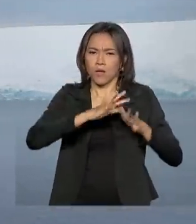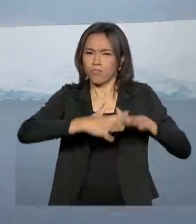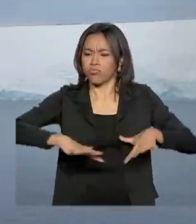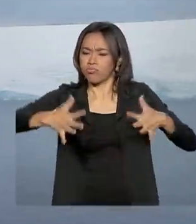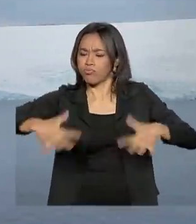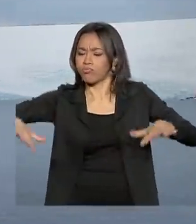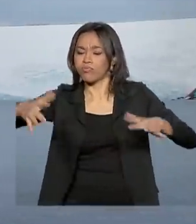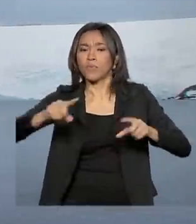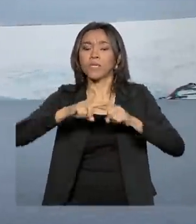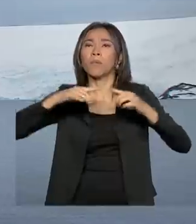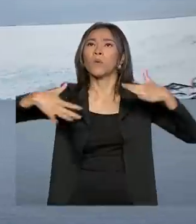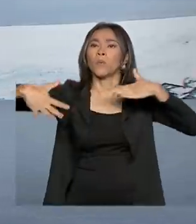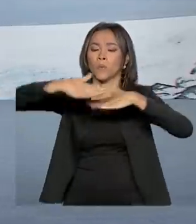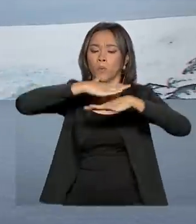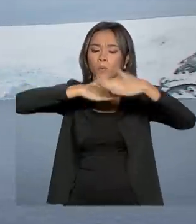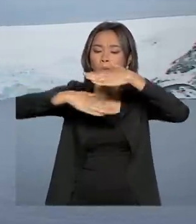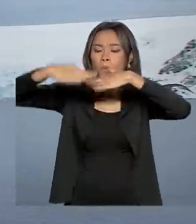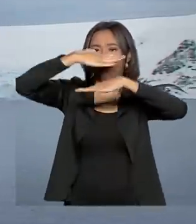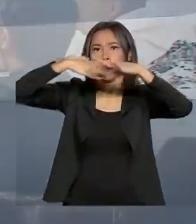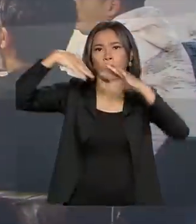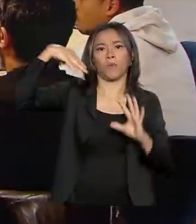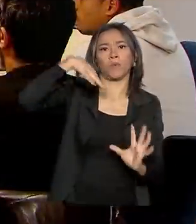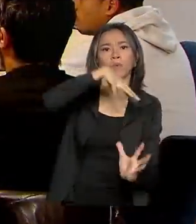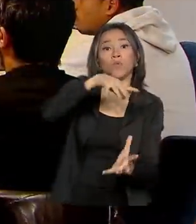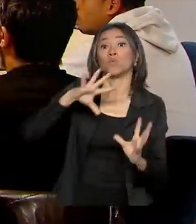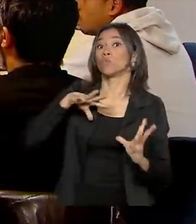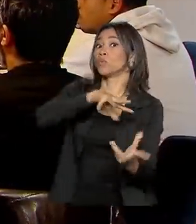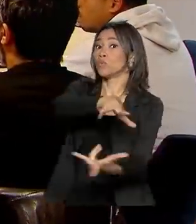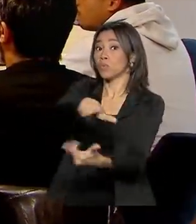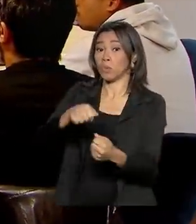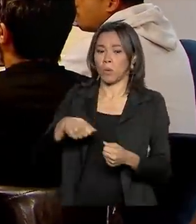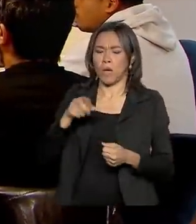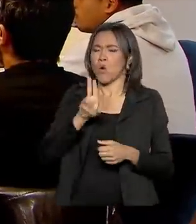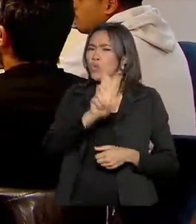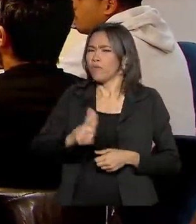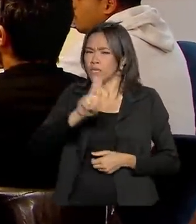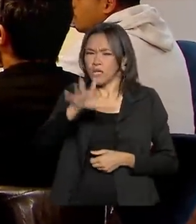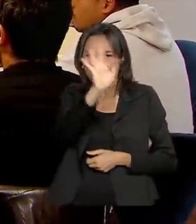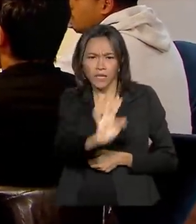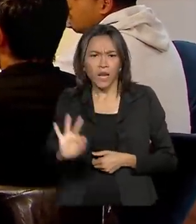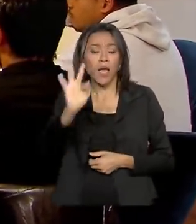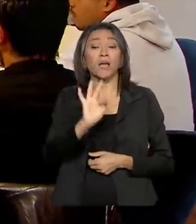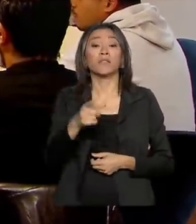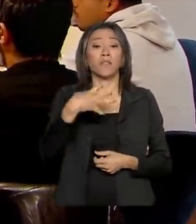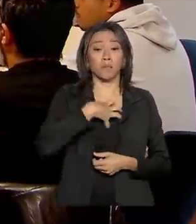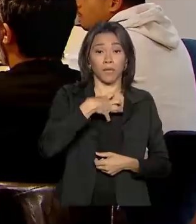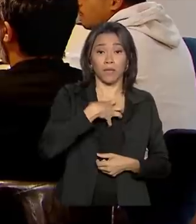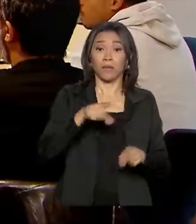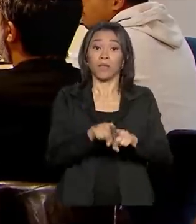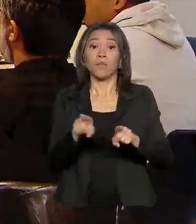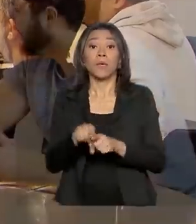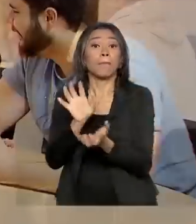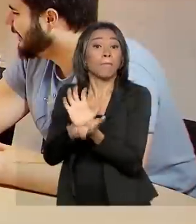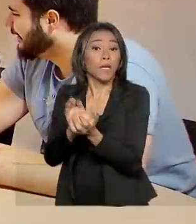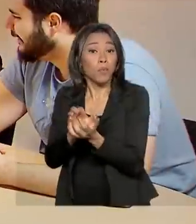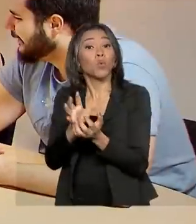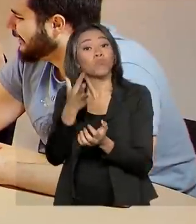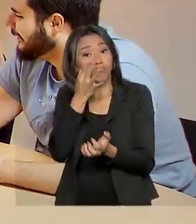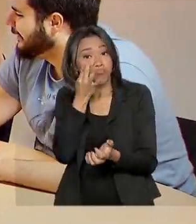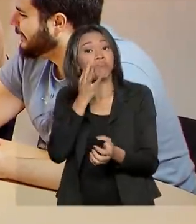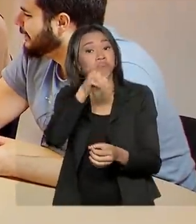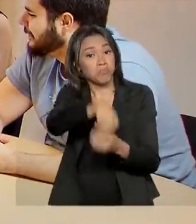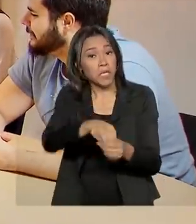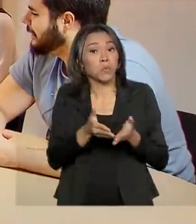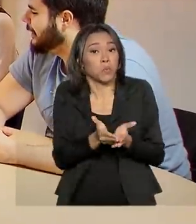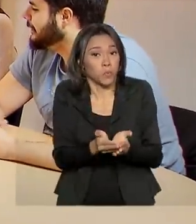e atmosféricas de todo o mundo. Pesquisadores das Universidades Federais da Bahia e de Pernambuco estão a bordo do navio